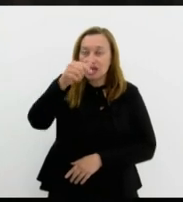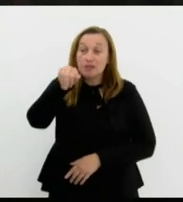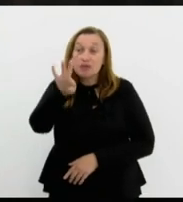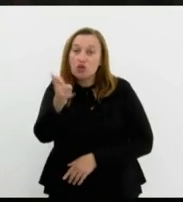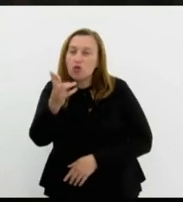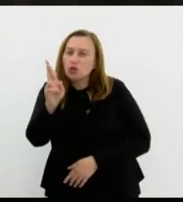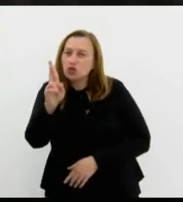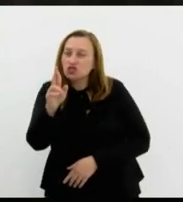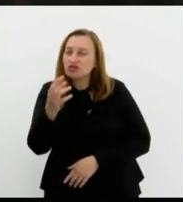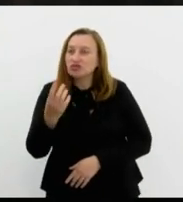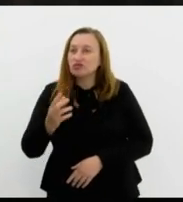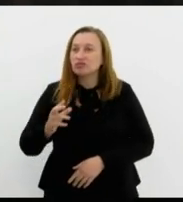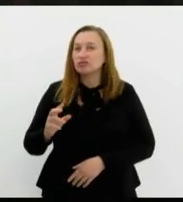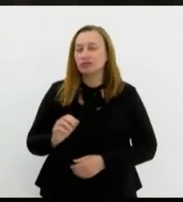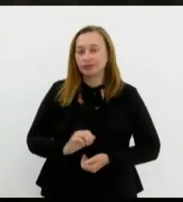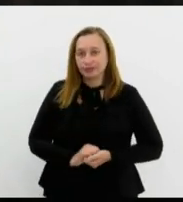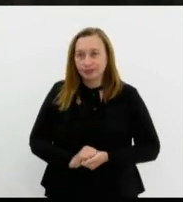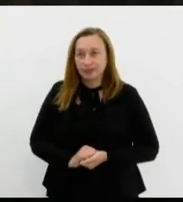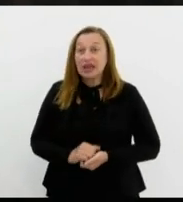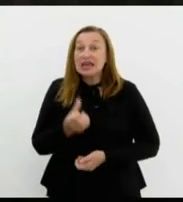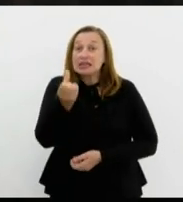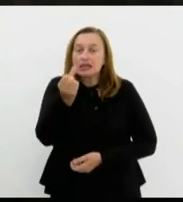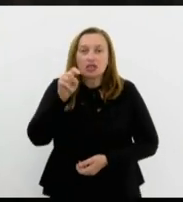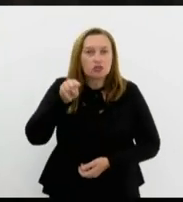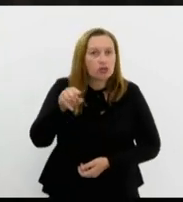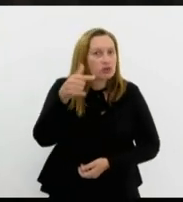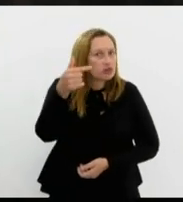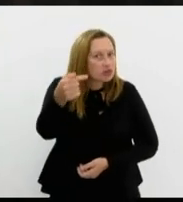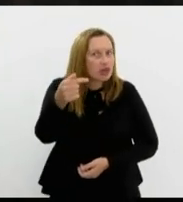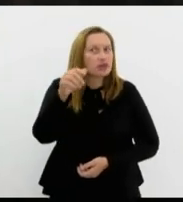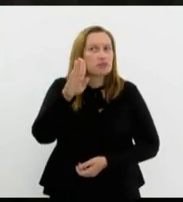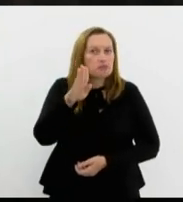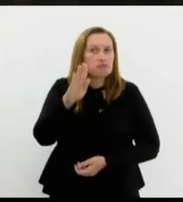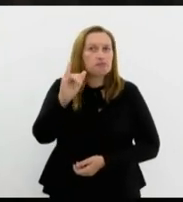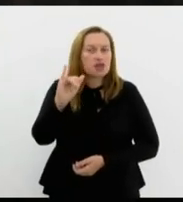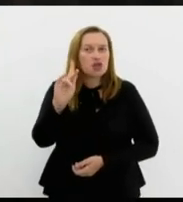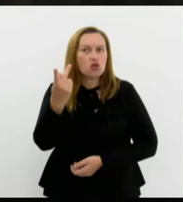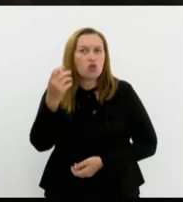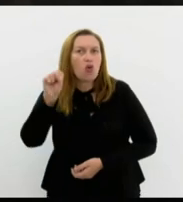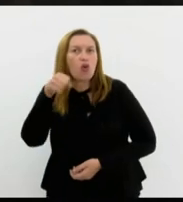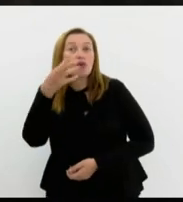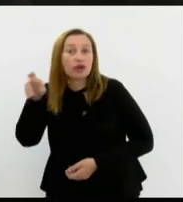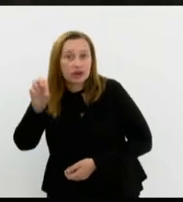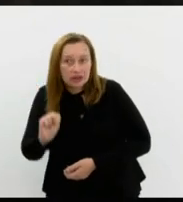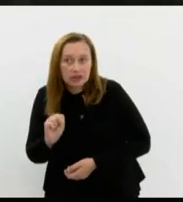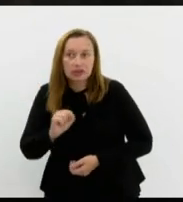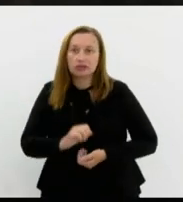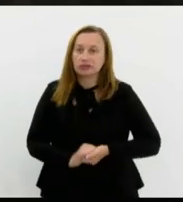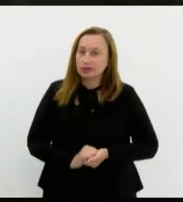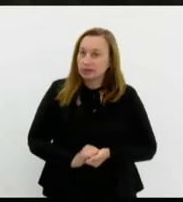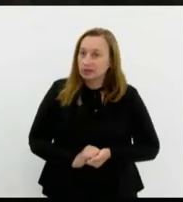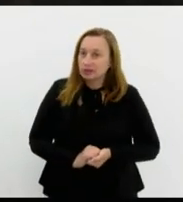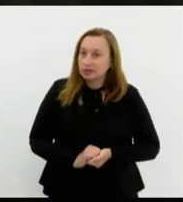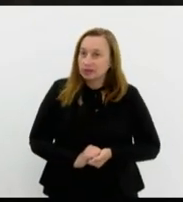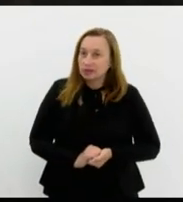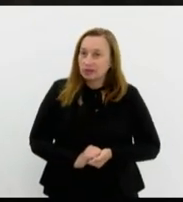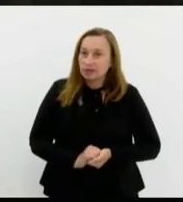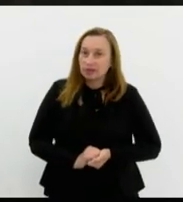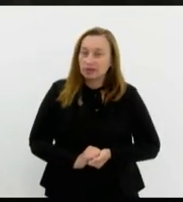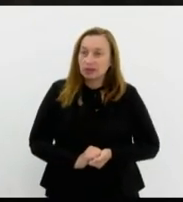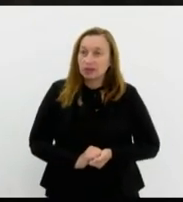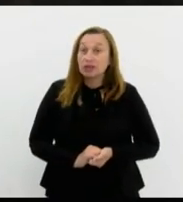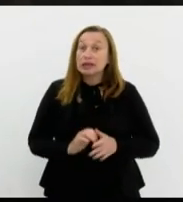de reais. 6,7 bilhões de reais. De uma dívida que, se a gente